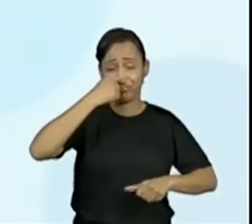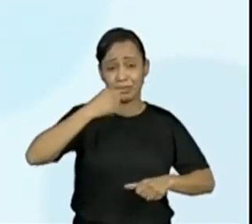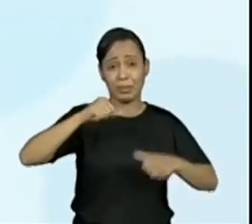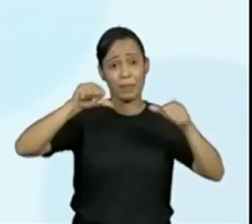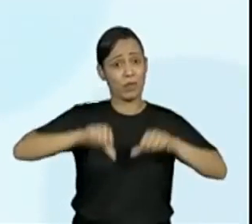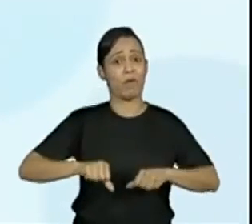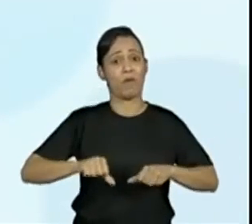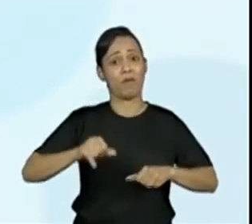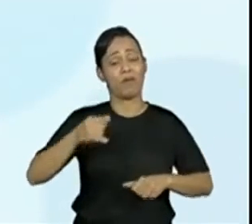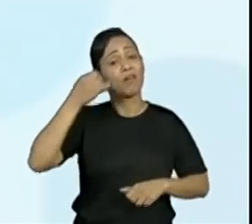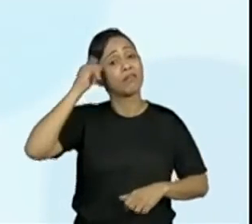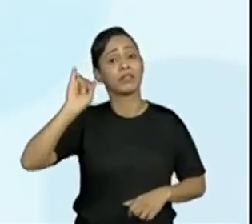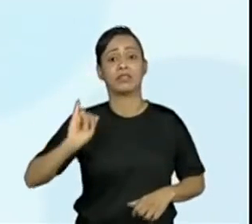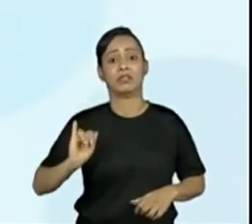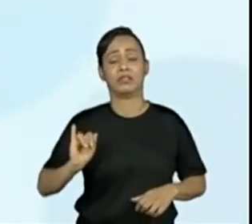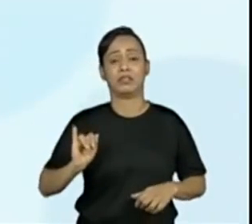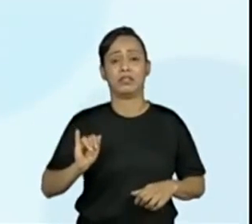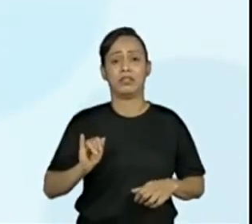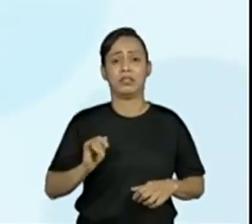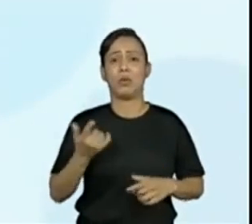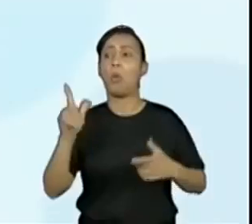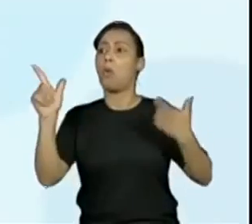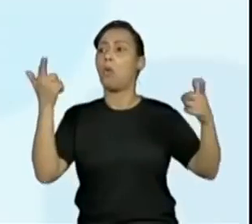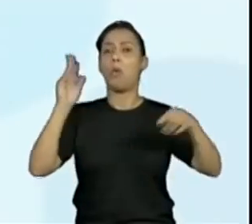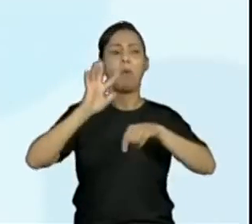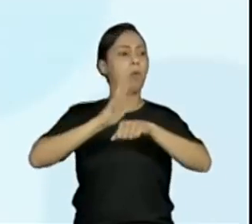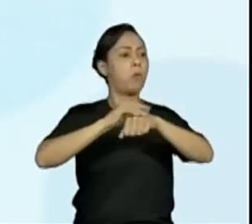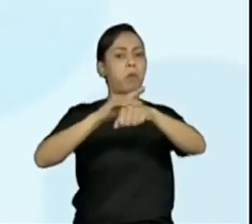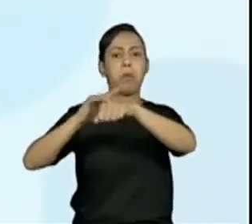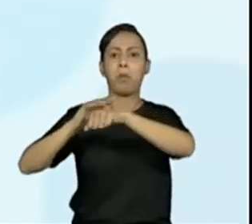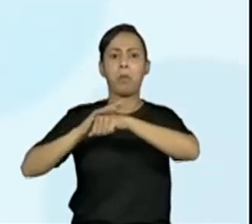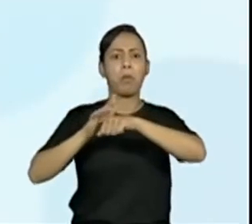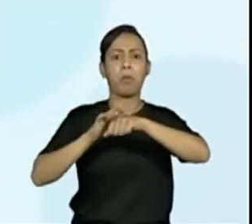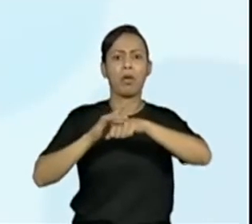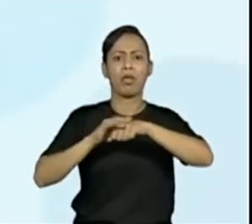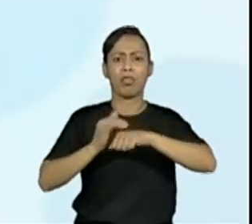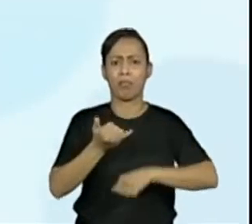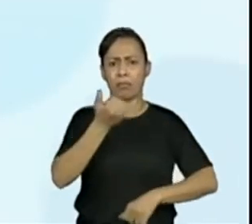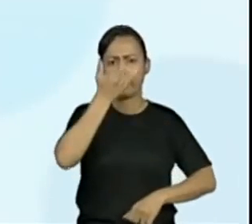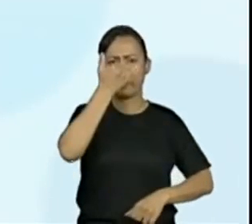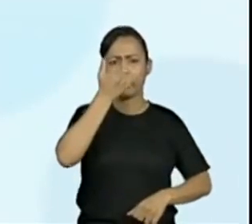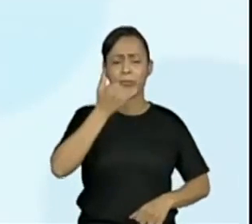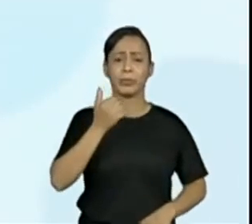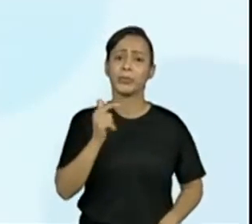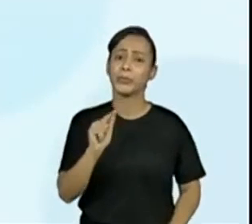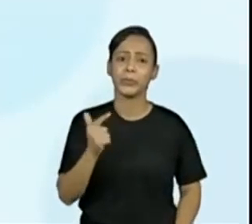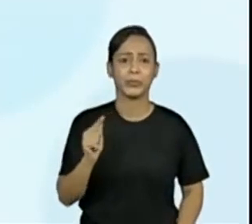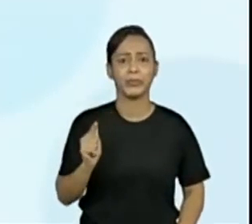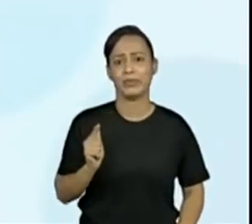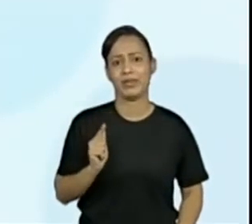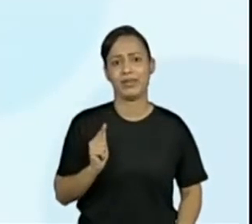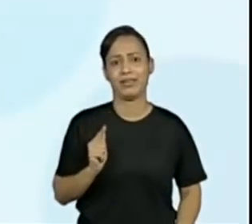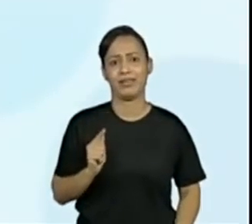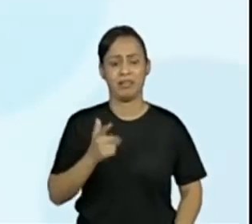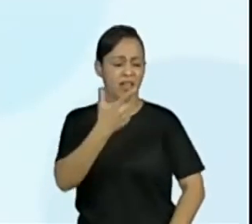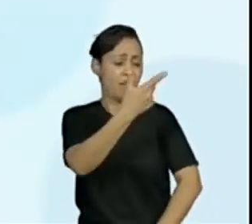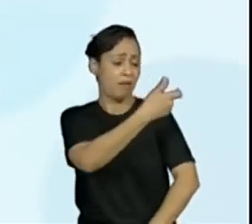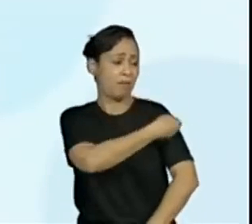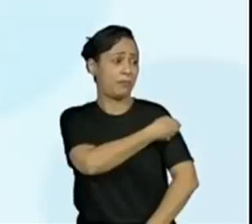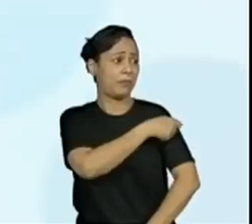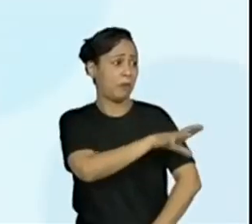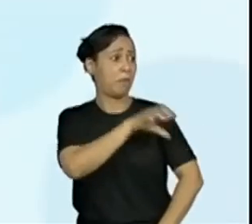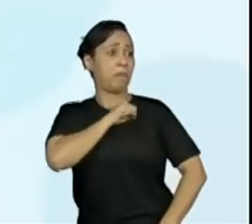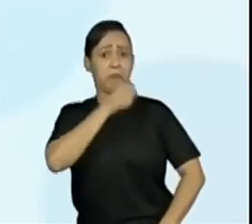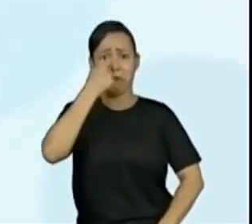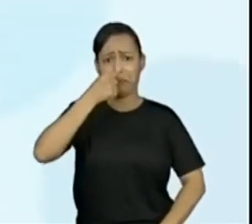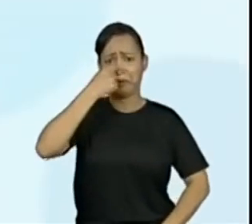E não causa a doença em quem toma a dose. Eu